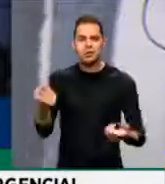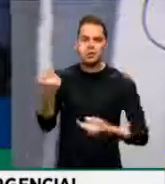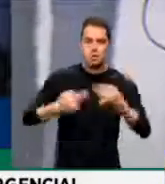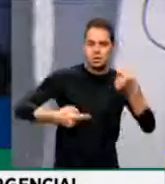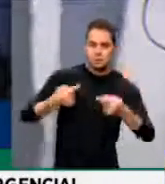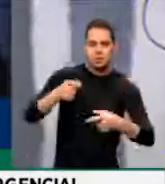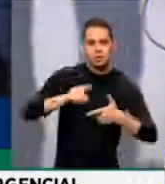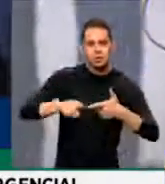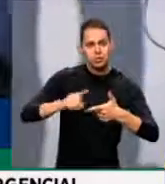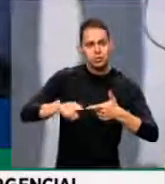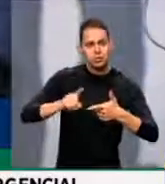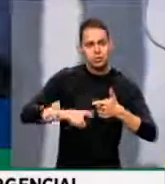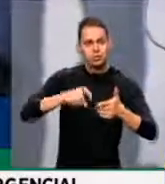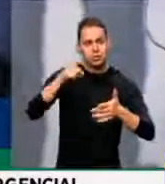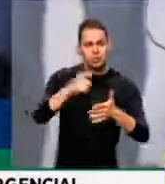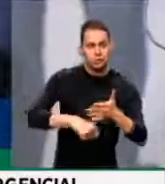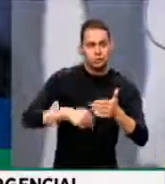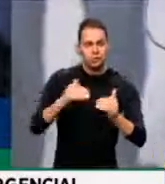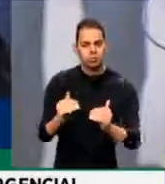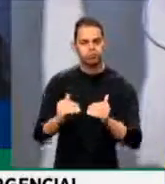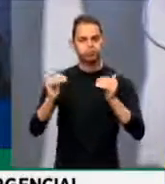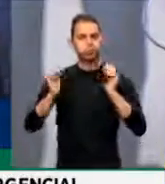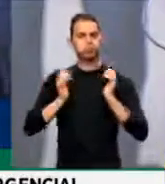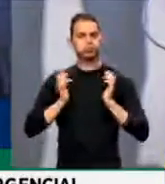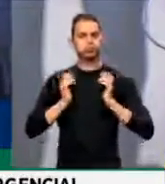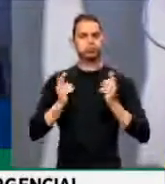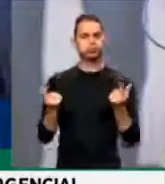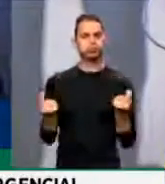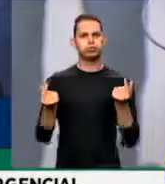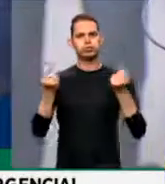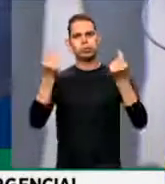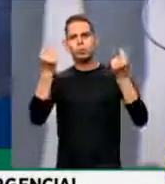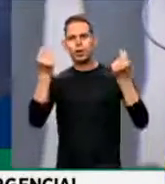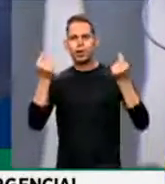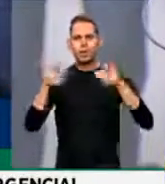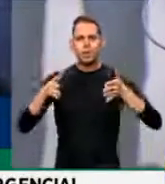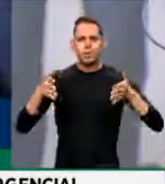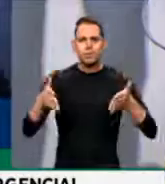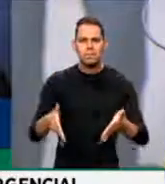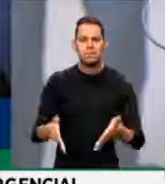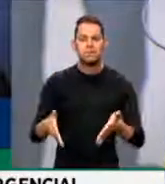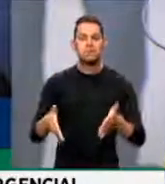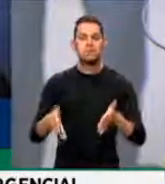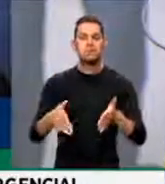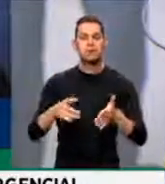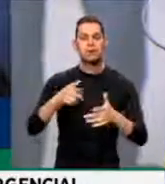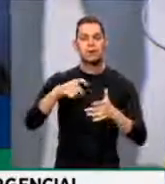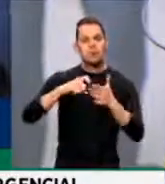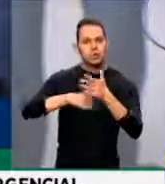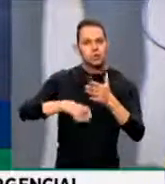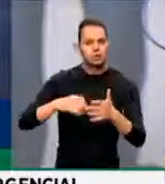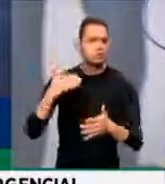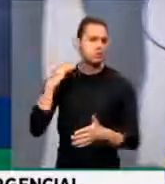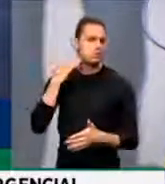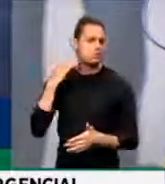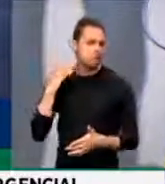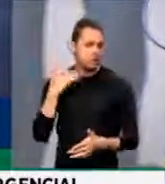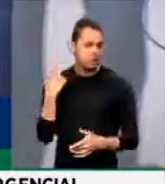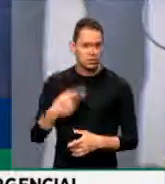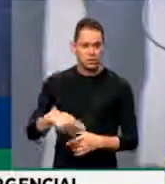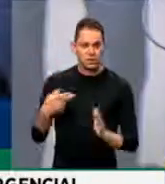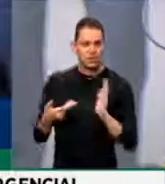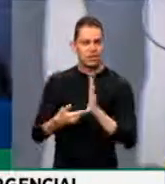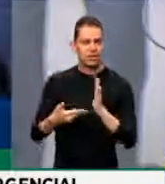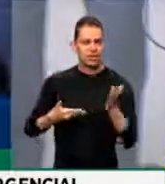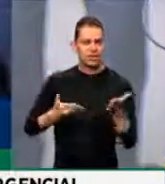o problema do imposto sobre grandes fortunas, vamos aqui discutir a maior participação da questão dos impostos dos bancos, porque aqui nessa Câmara não